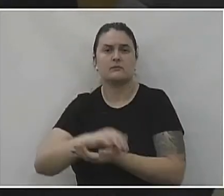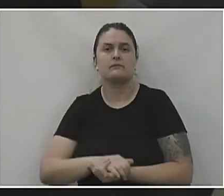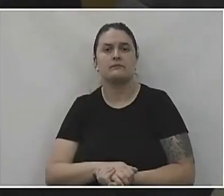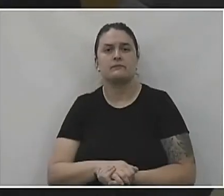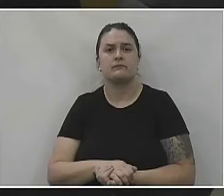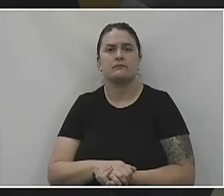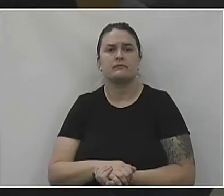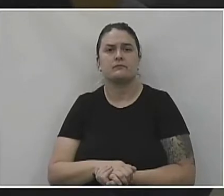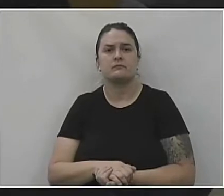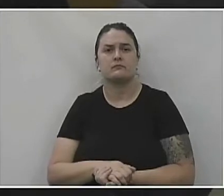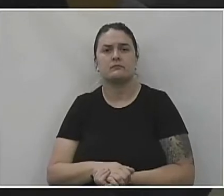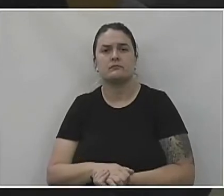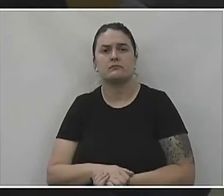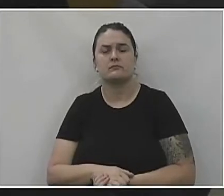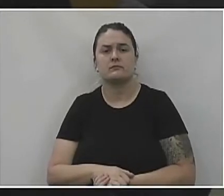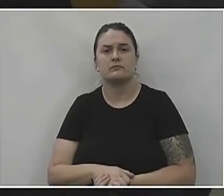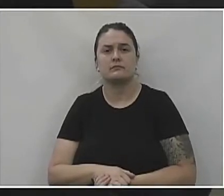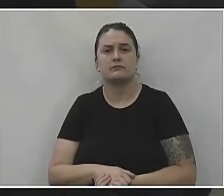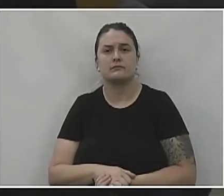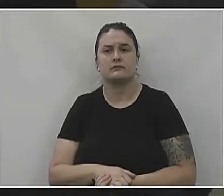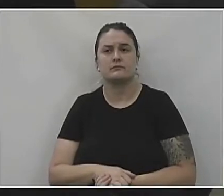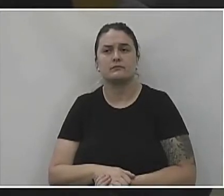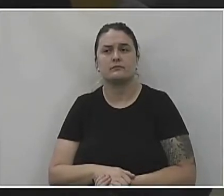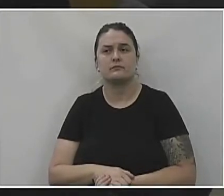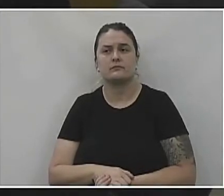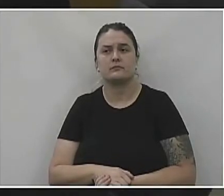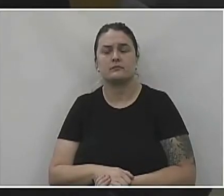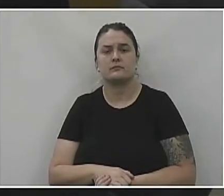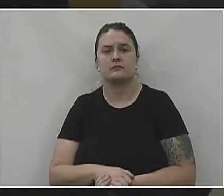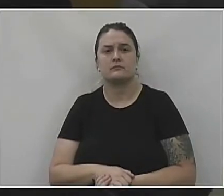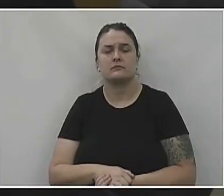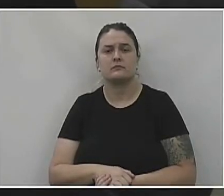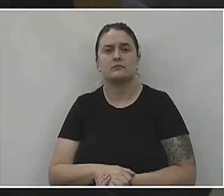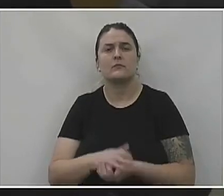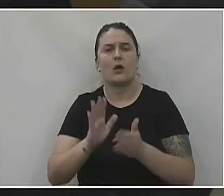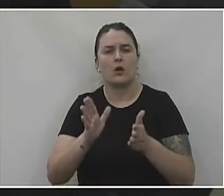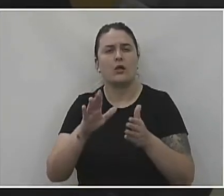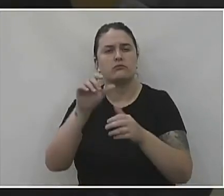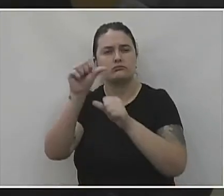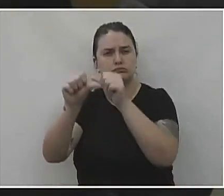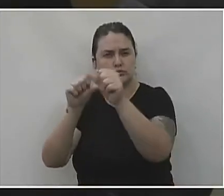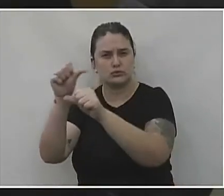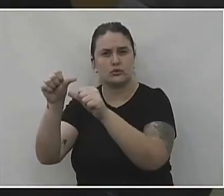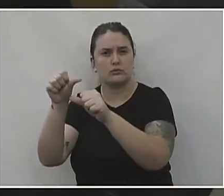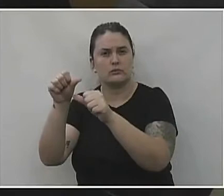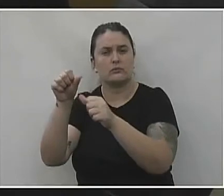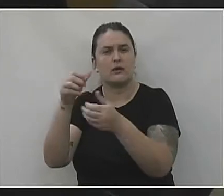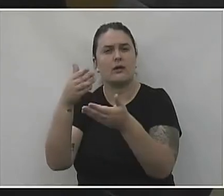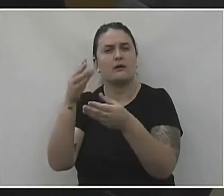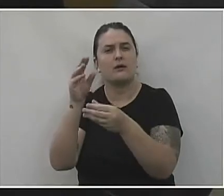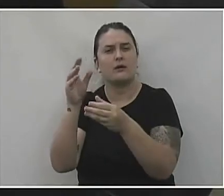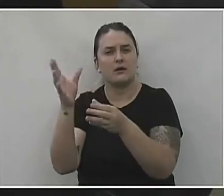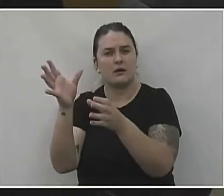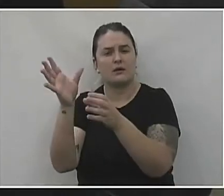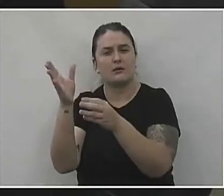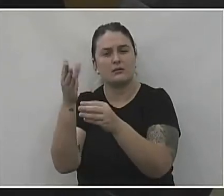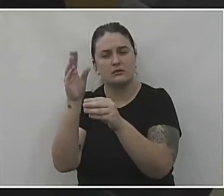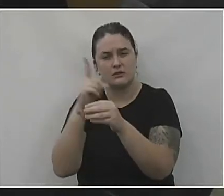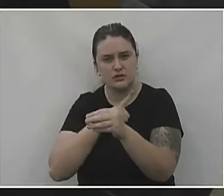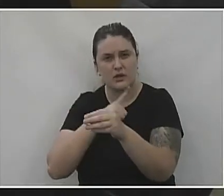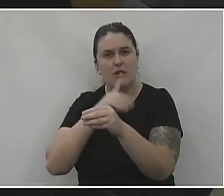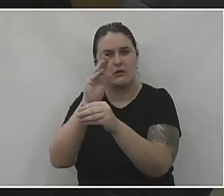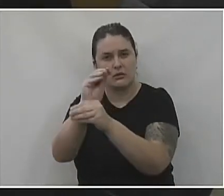agora já nessa modificação que vocês fizeram ali, elas receberam um tratamento, certo?